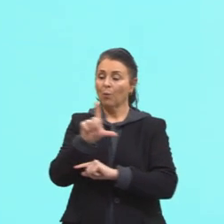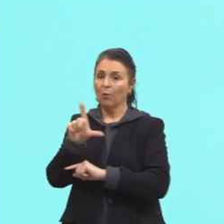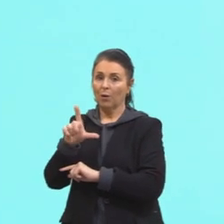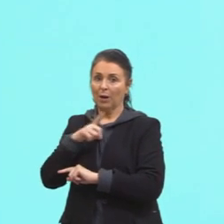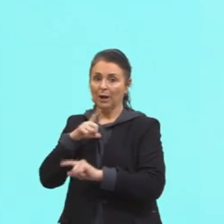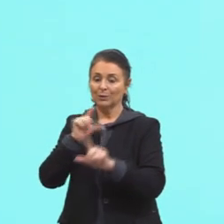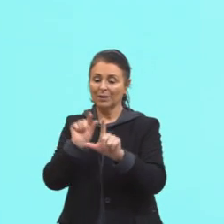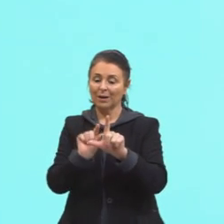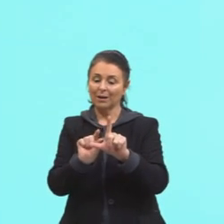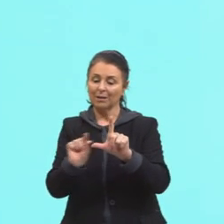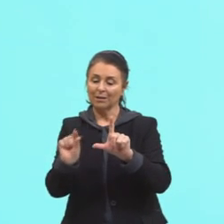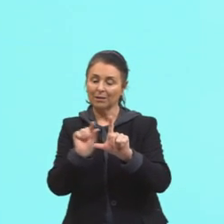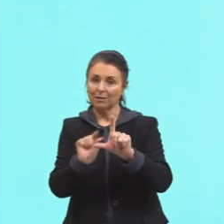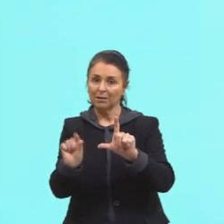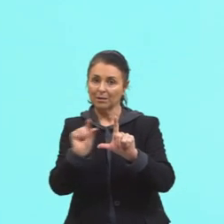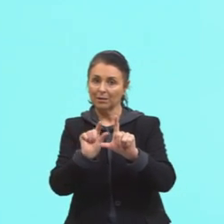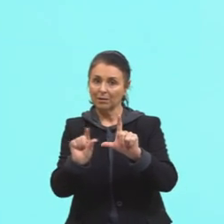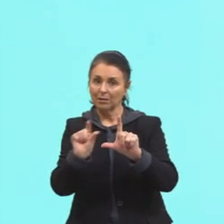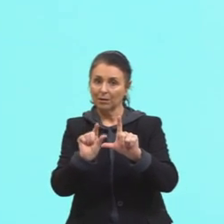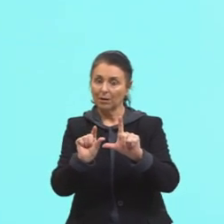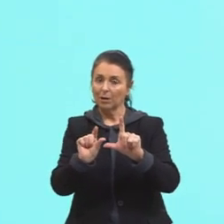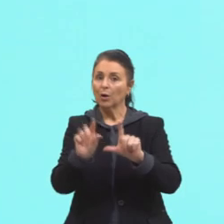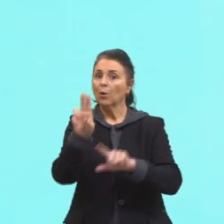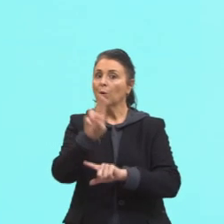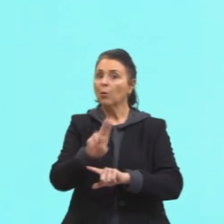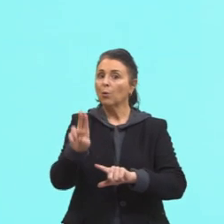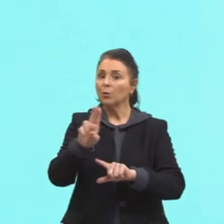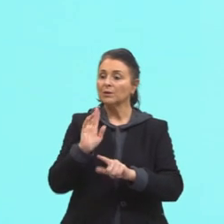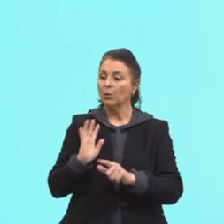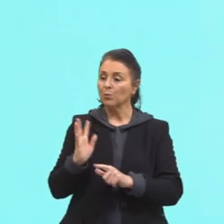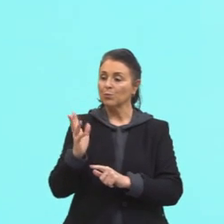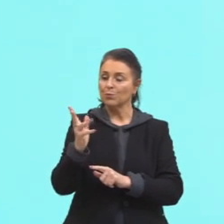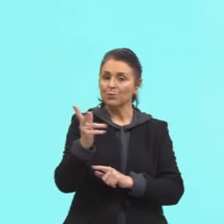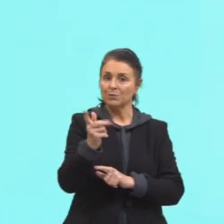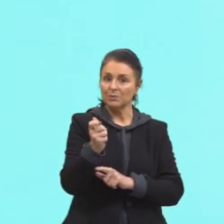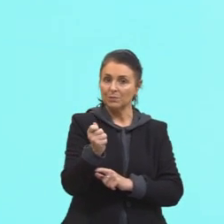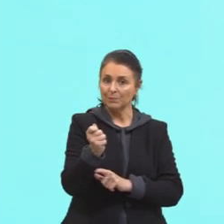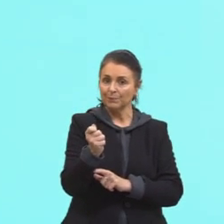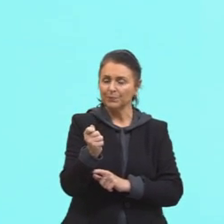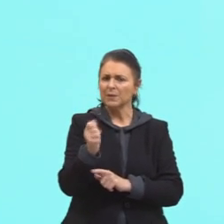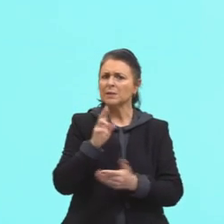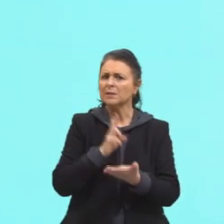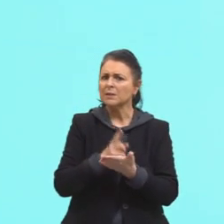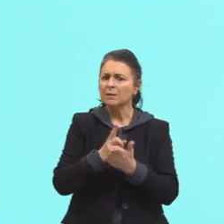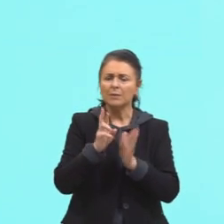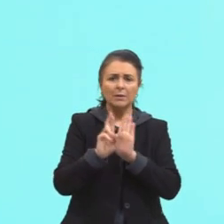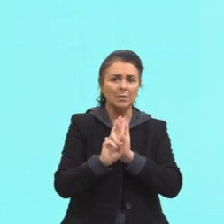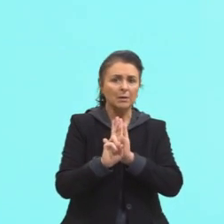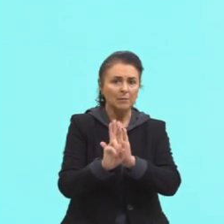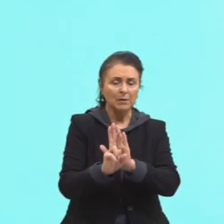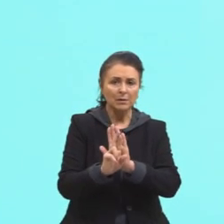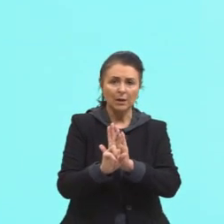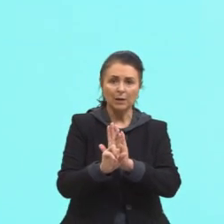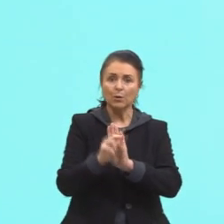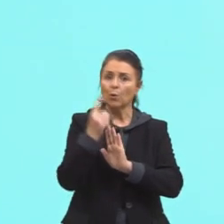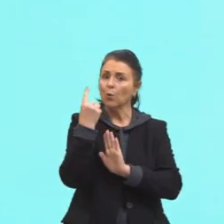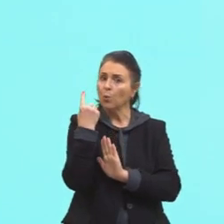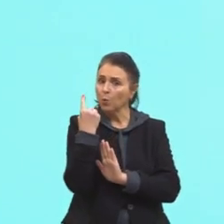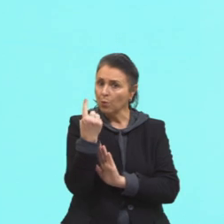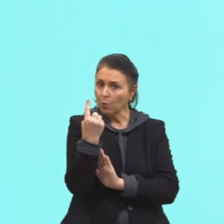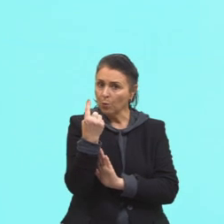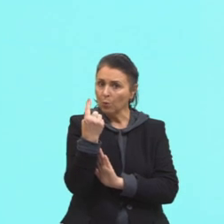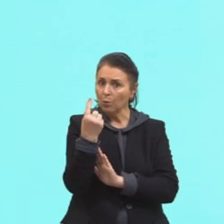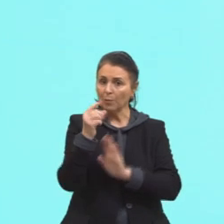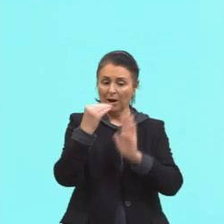a legenda. Então, a legenda de acordo com os dados, né? Eles sempre vão representar uma única categoria. Eles só